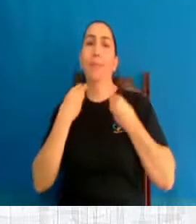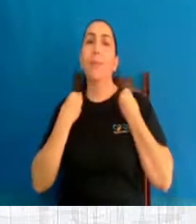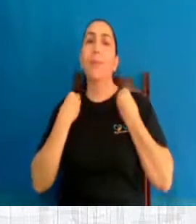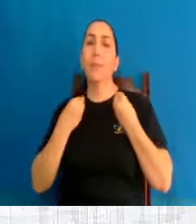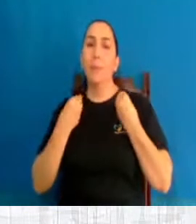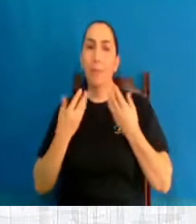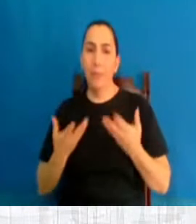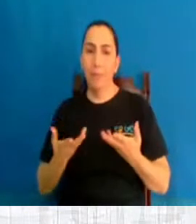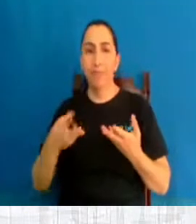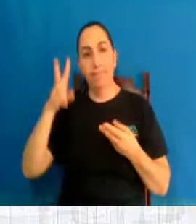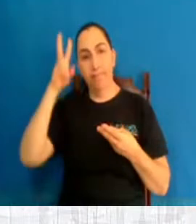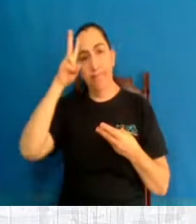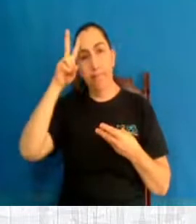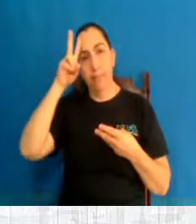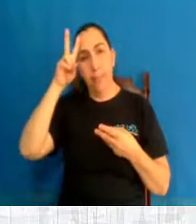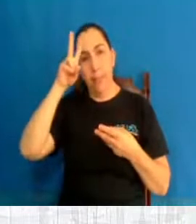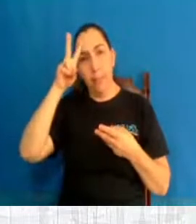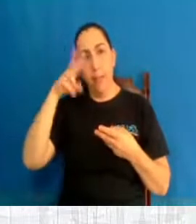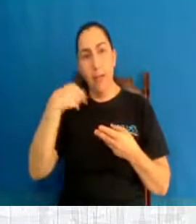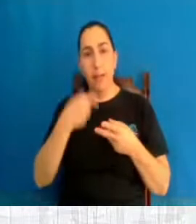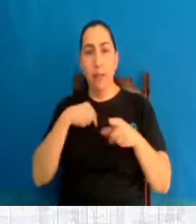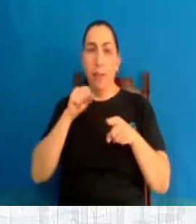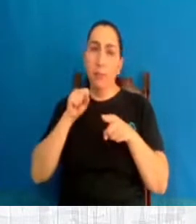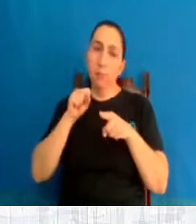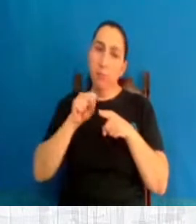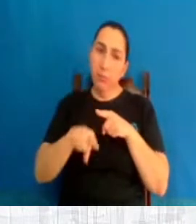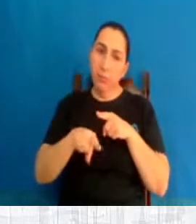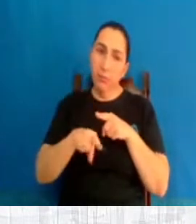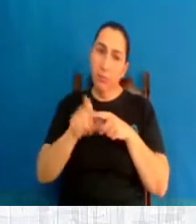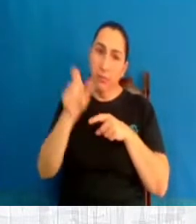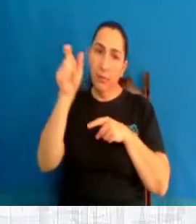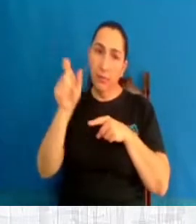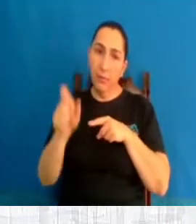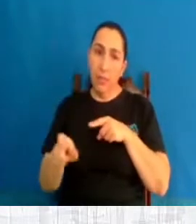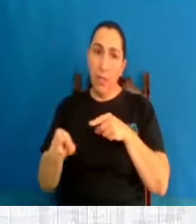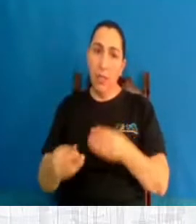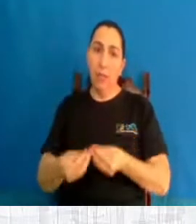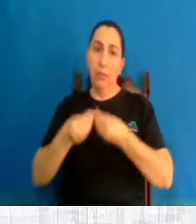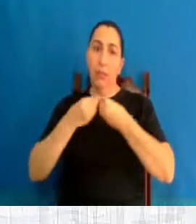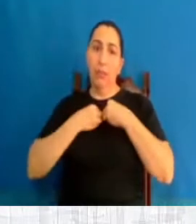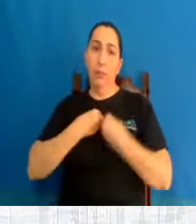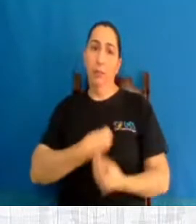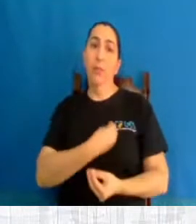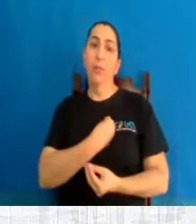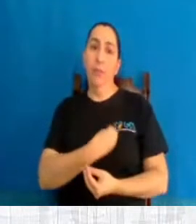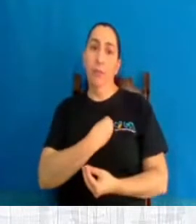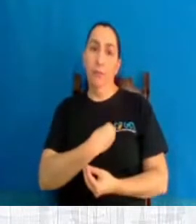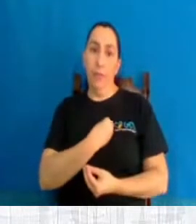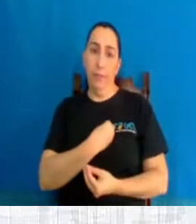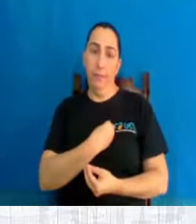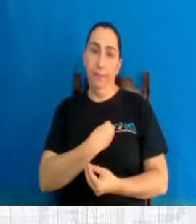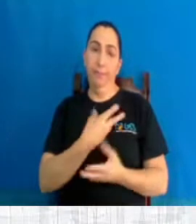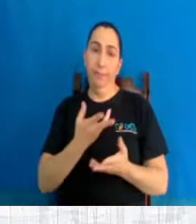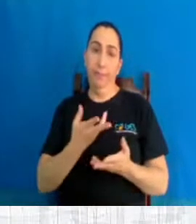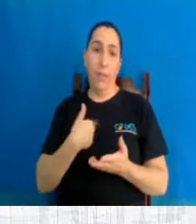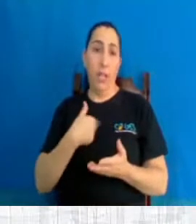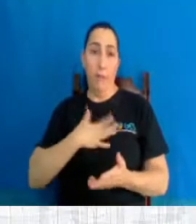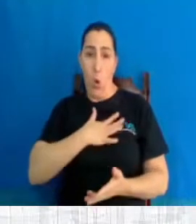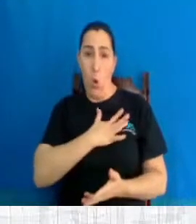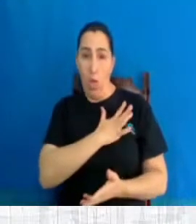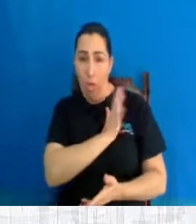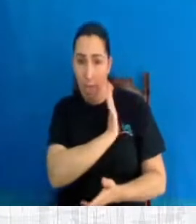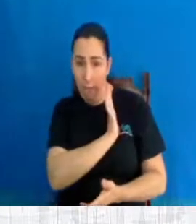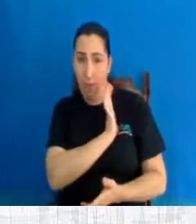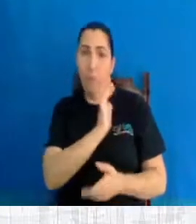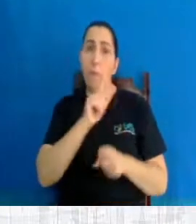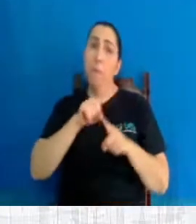A gente lembrar que o estuprador pelo menos nos deixou viver. Pelo menos isso. Ele foi péssimo. Um ato